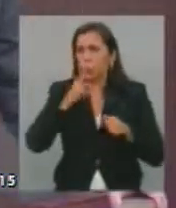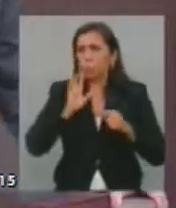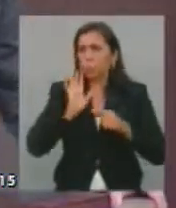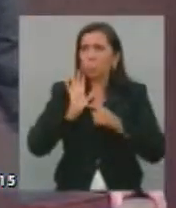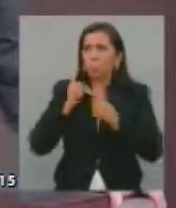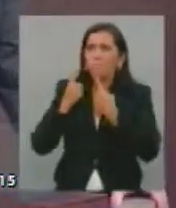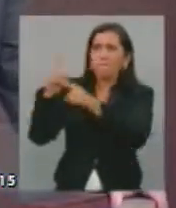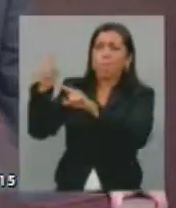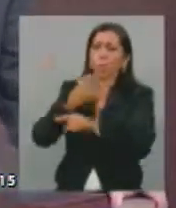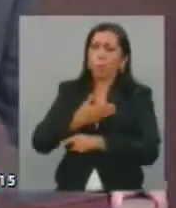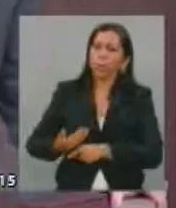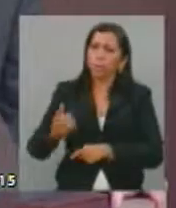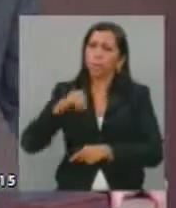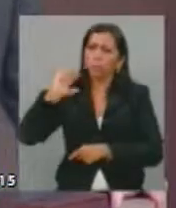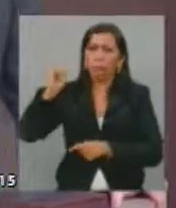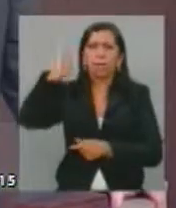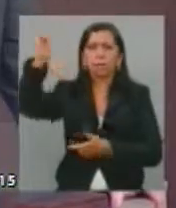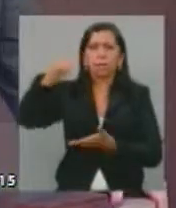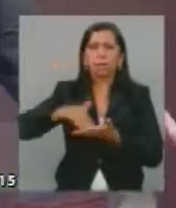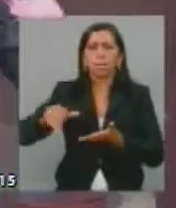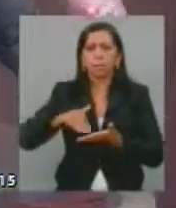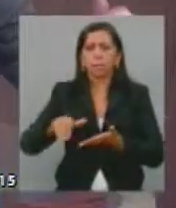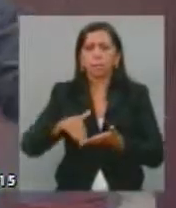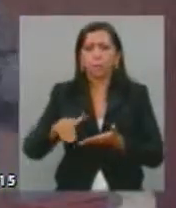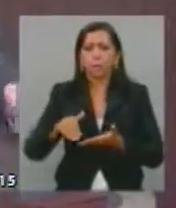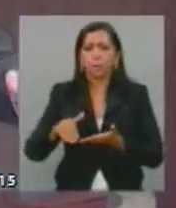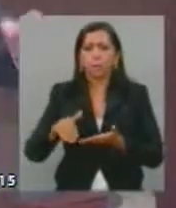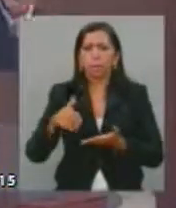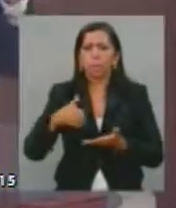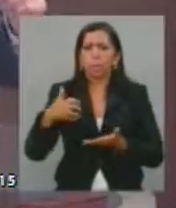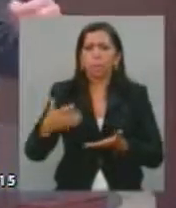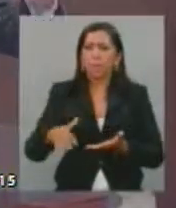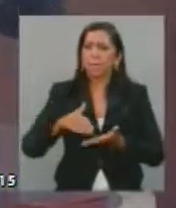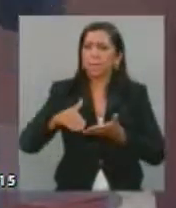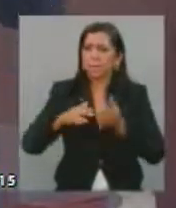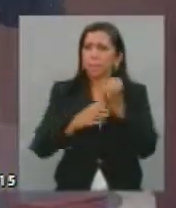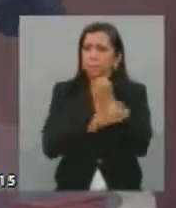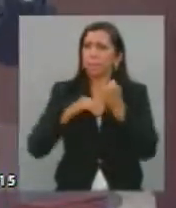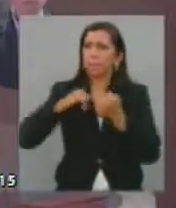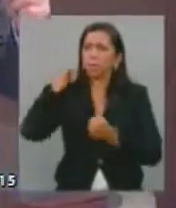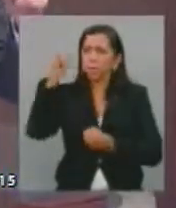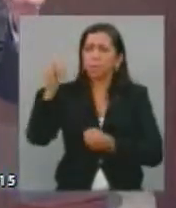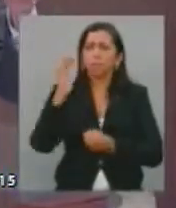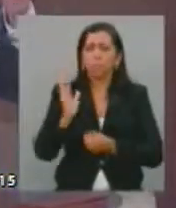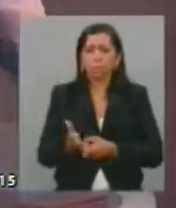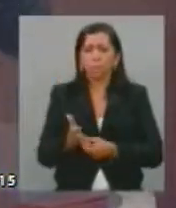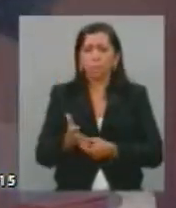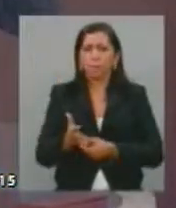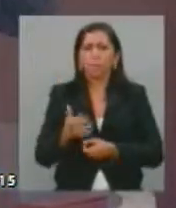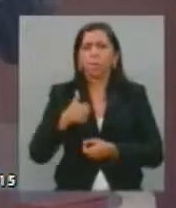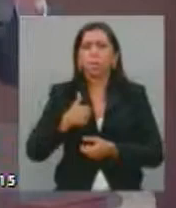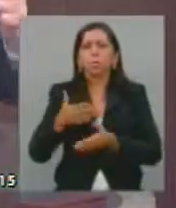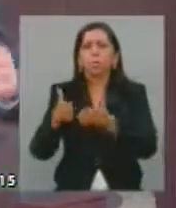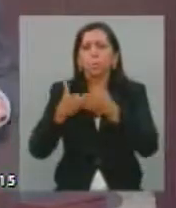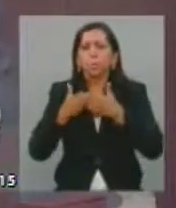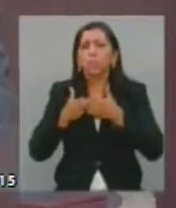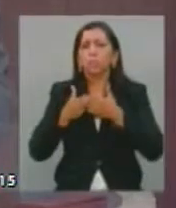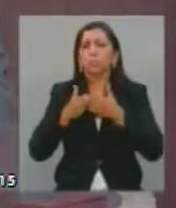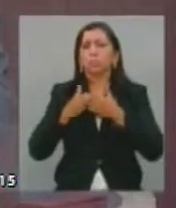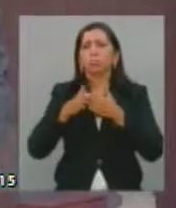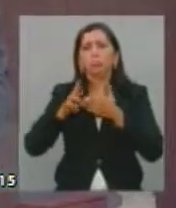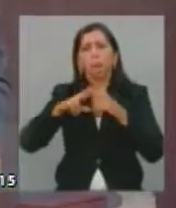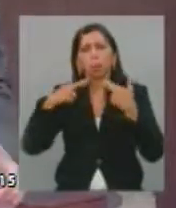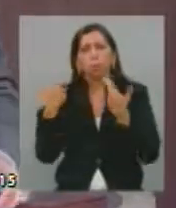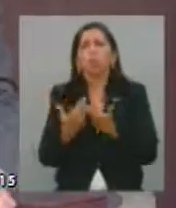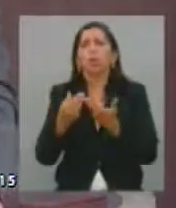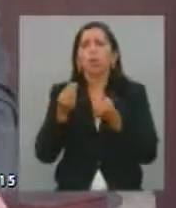governo, eu falei isso para secretário. Não estou querendo polarizar, mas, inclusive, que solicitamos uma audiência pública